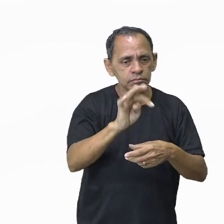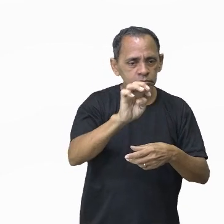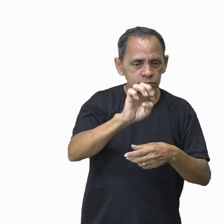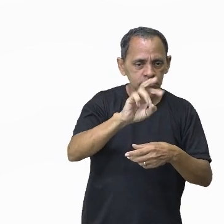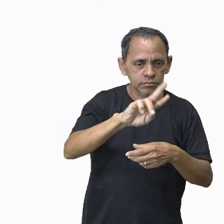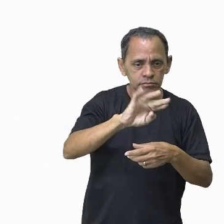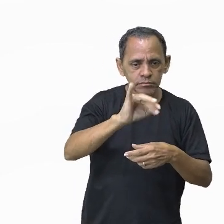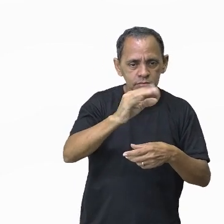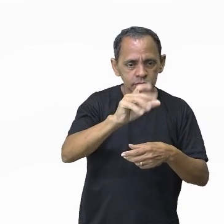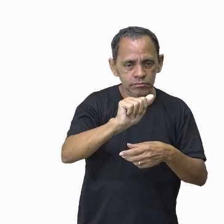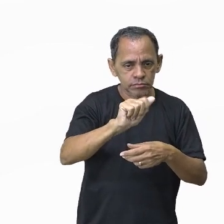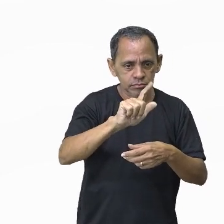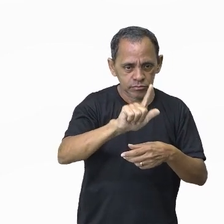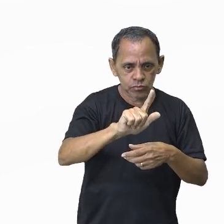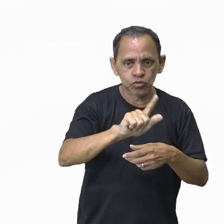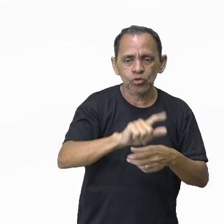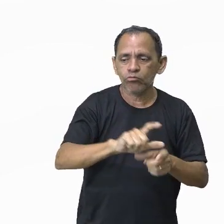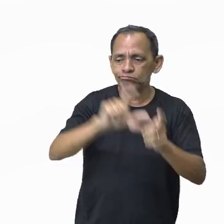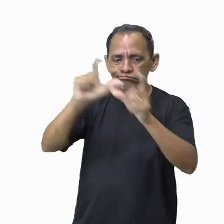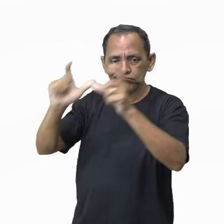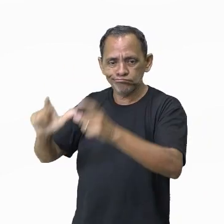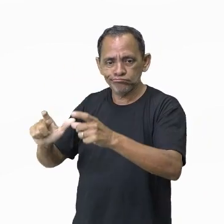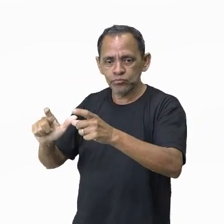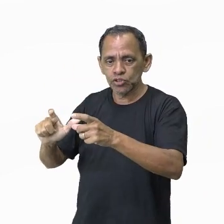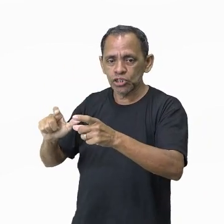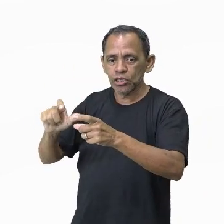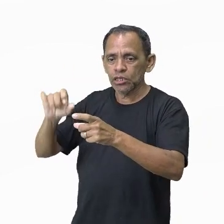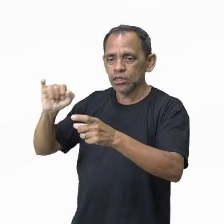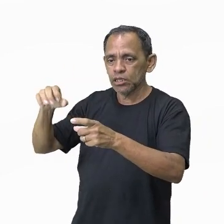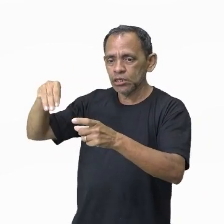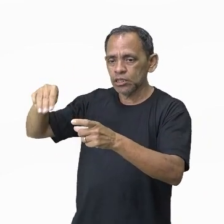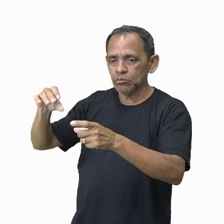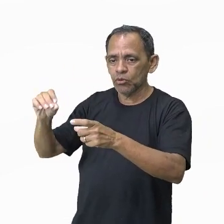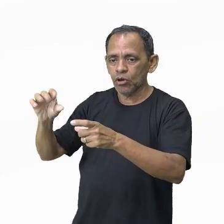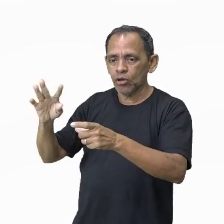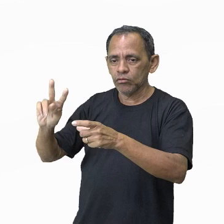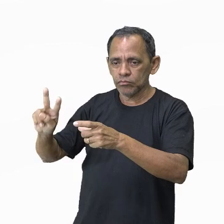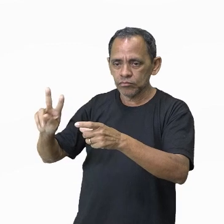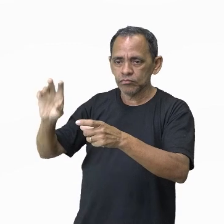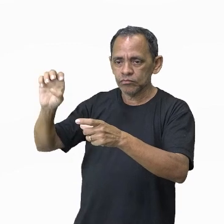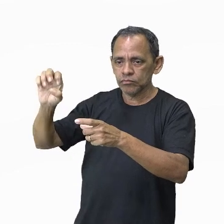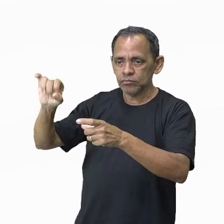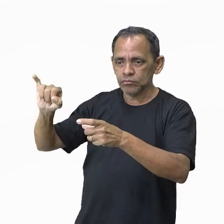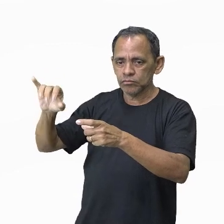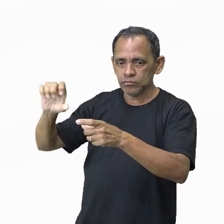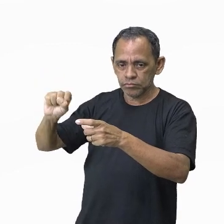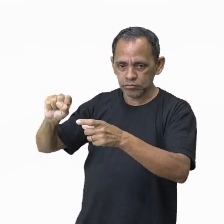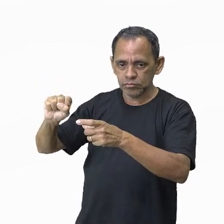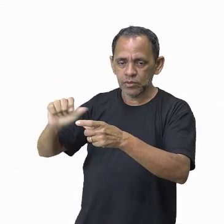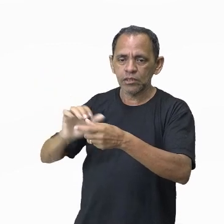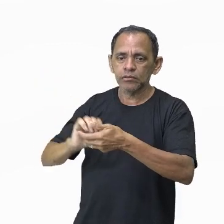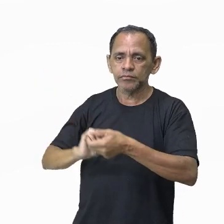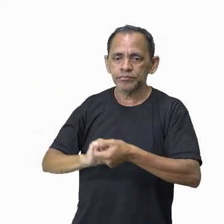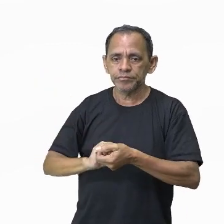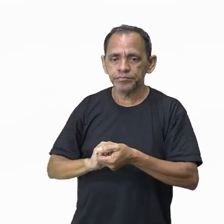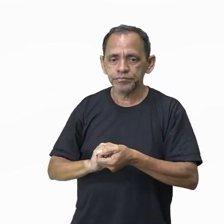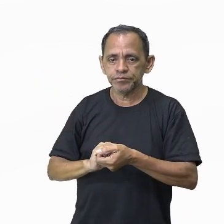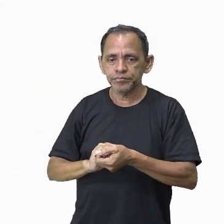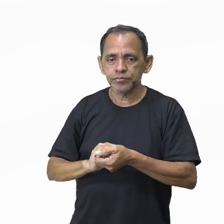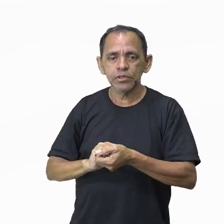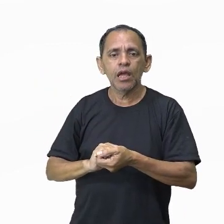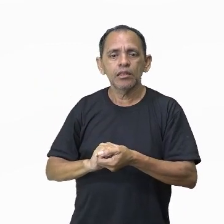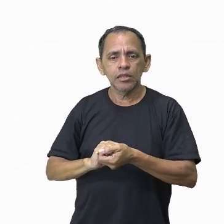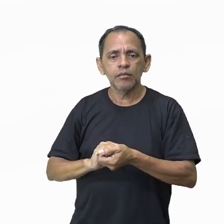também os bens imóveis, que são aqueles que trazem elementos arquitetônicos de destaque, né? Os centros históricos, os sítios